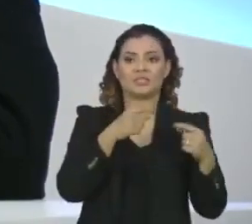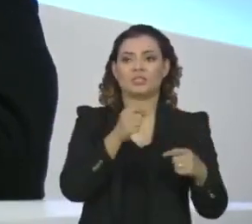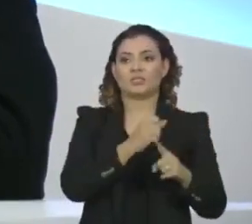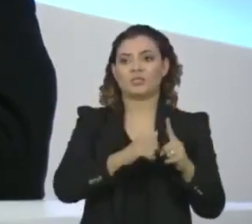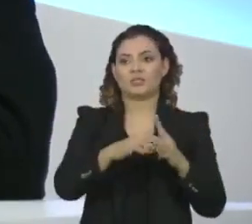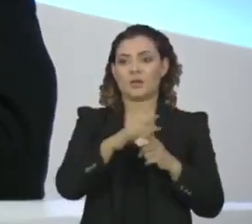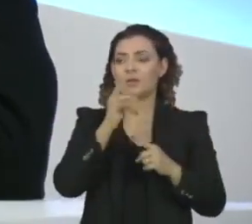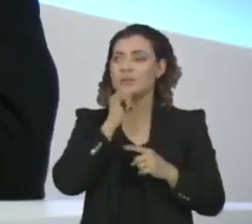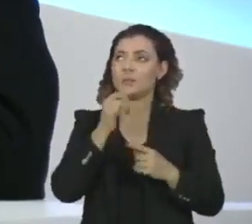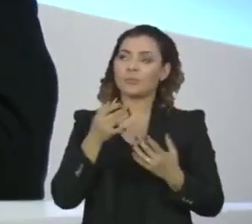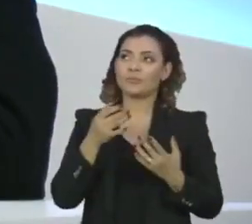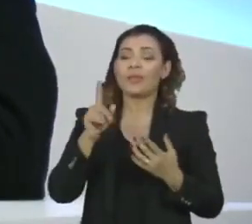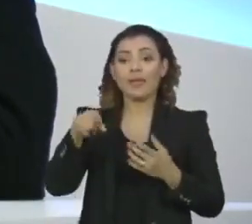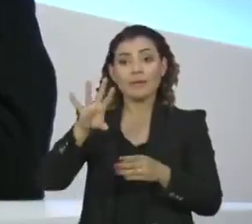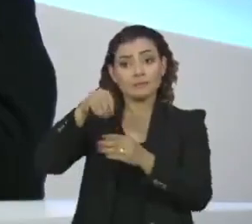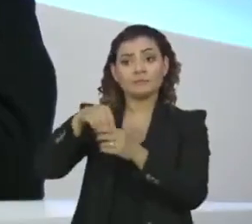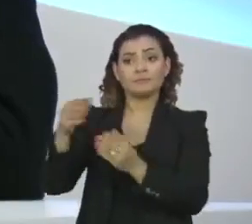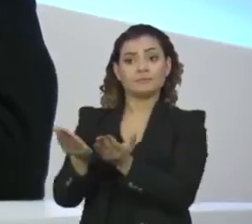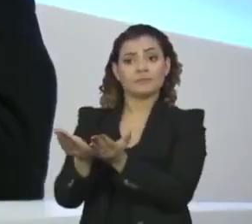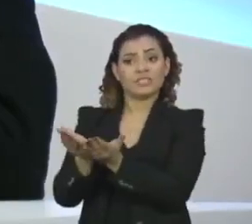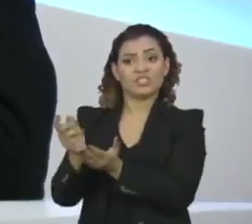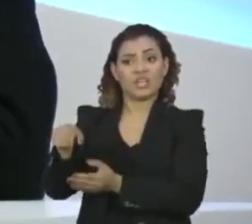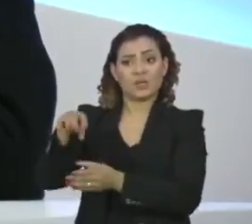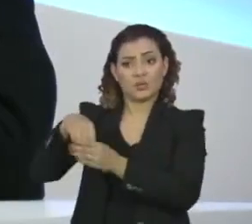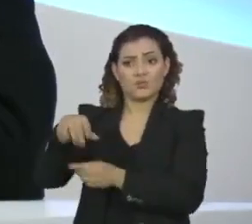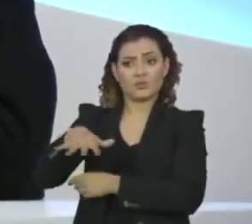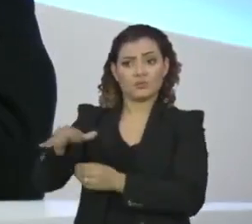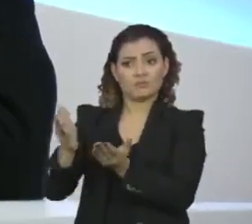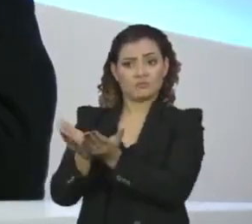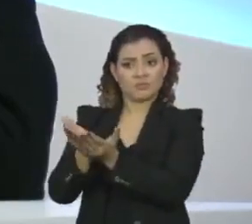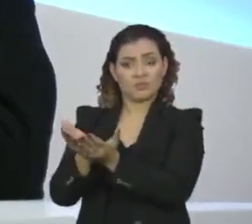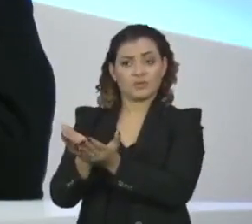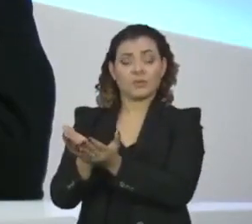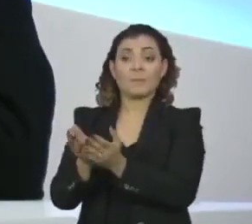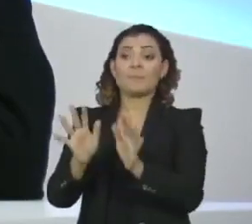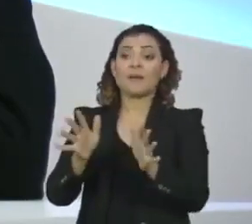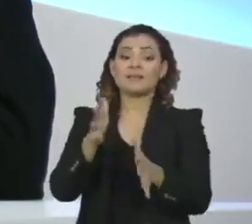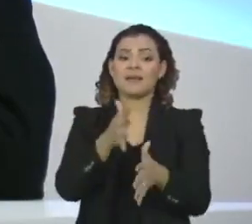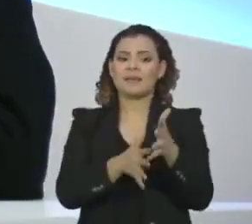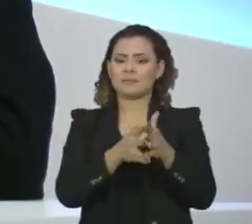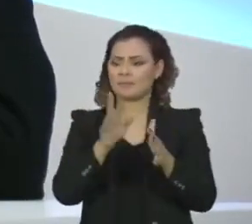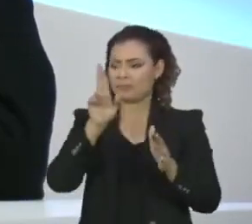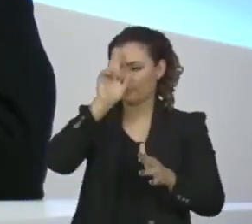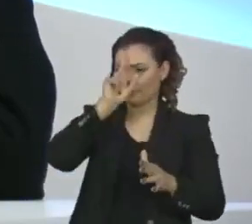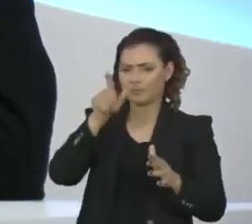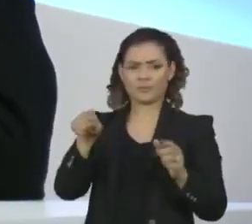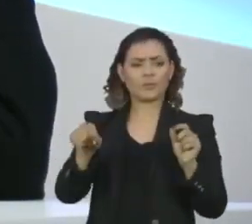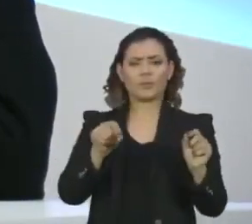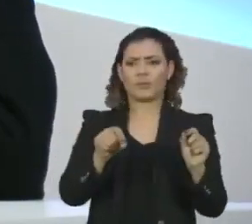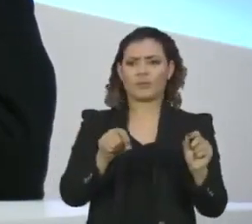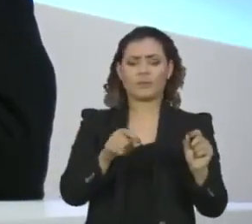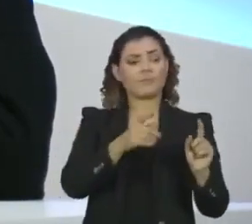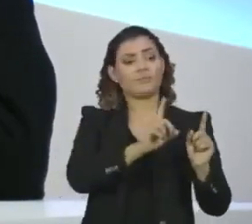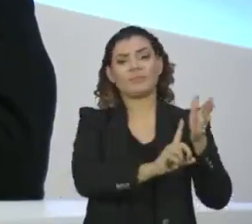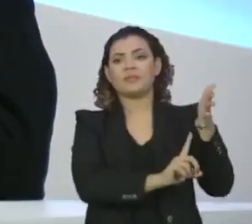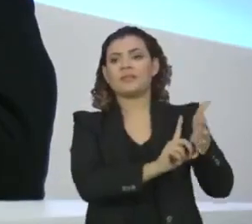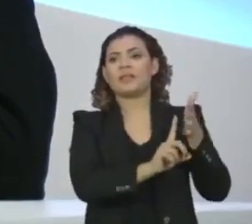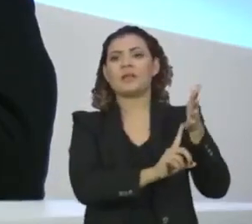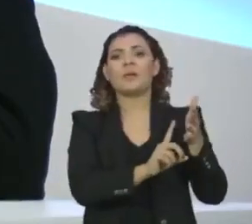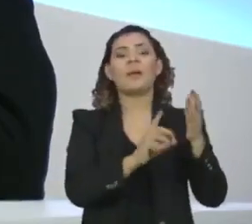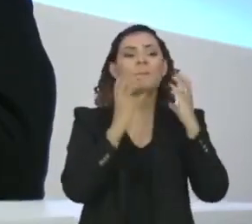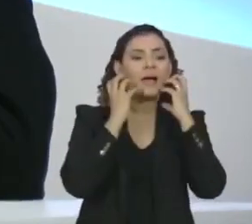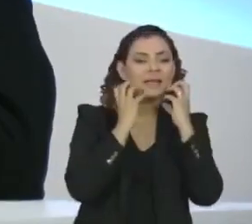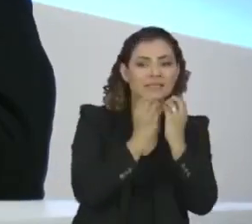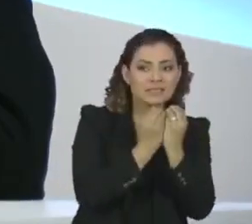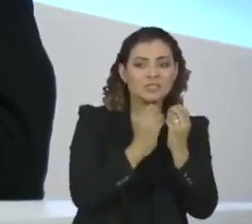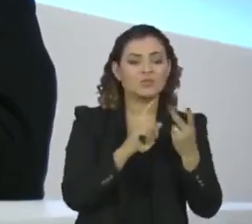que faz parte do cristianismo, com a hermenêutica materialista, com o marxismo e com